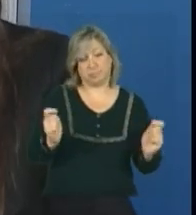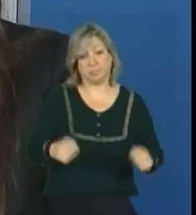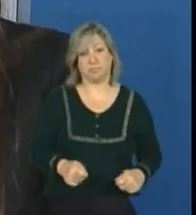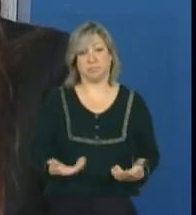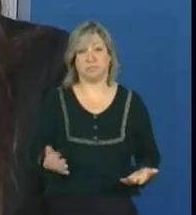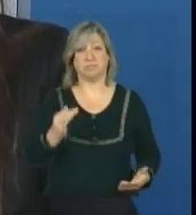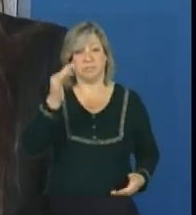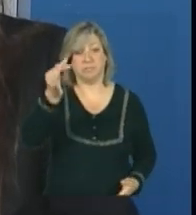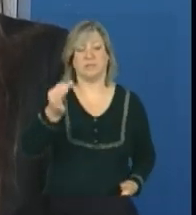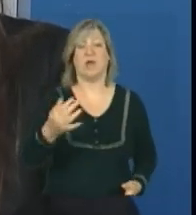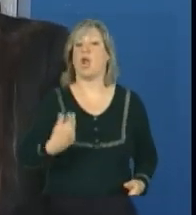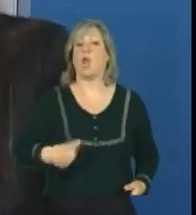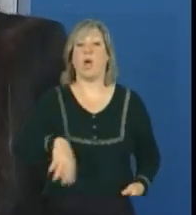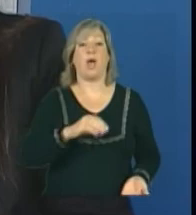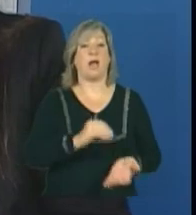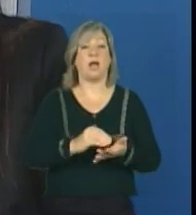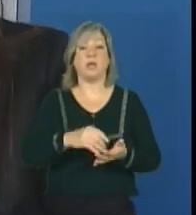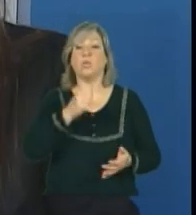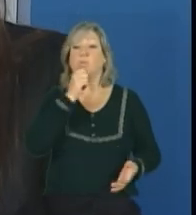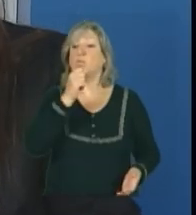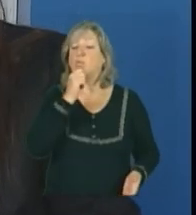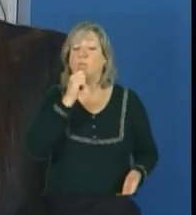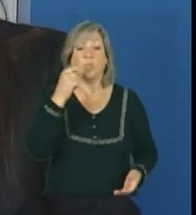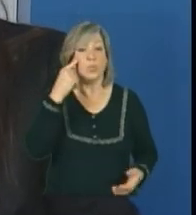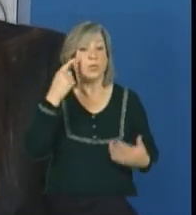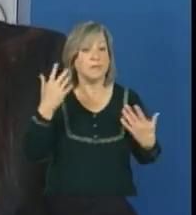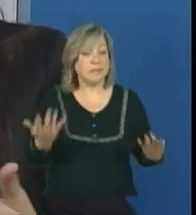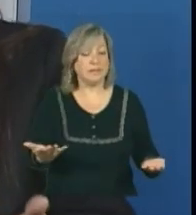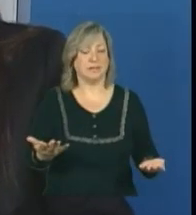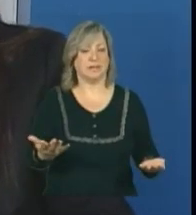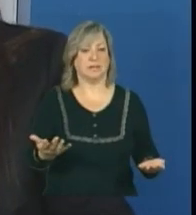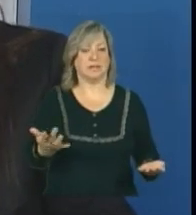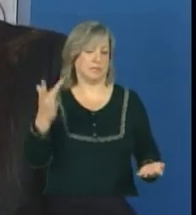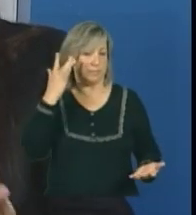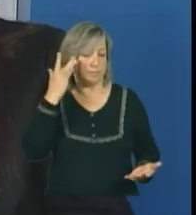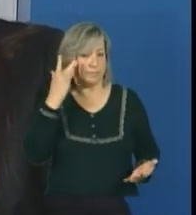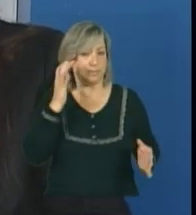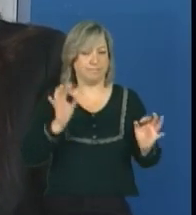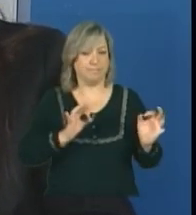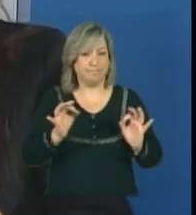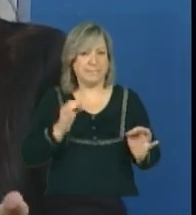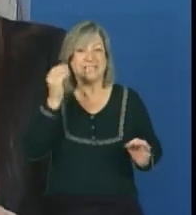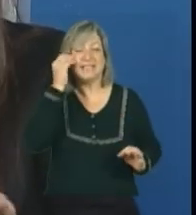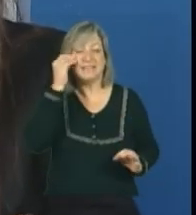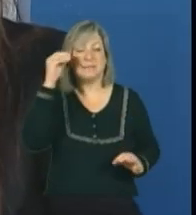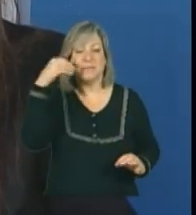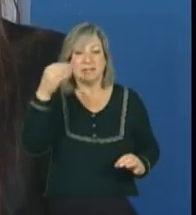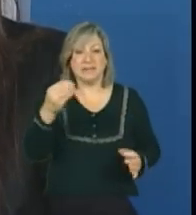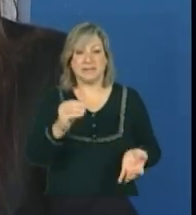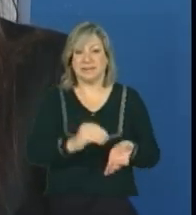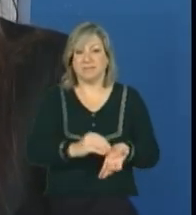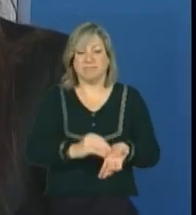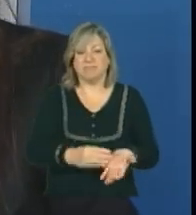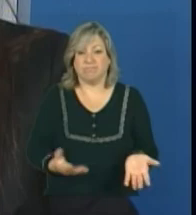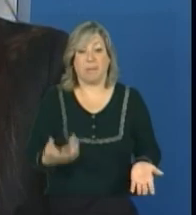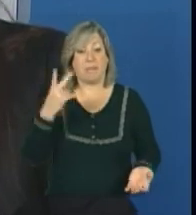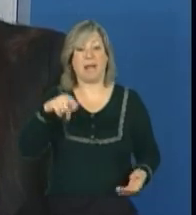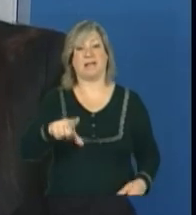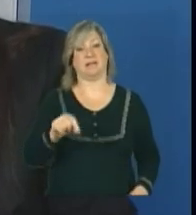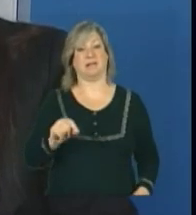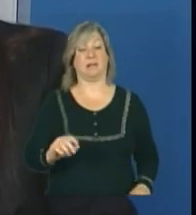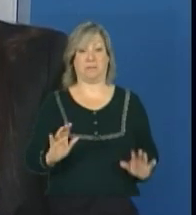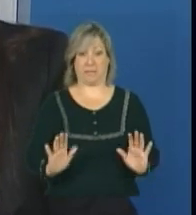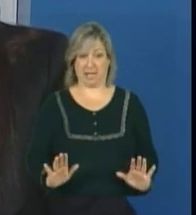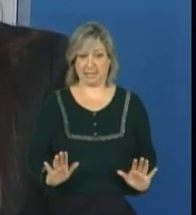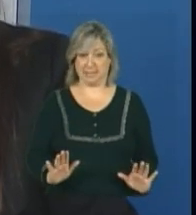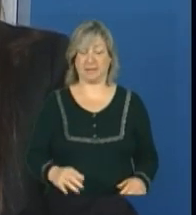não tem suficiente maturidade e experiência para essa decisão. Então,